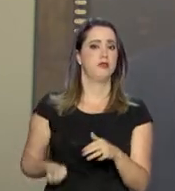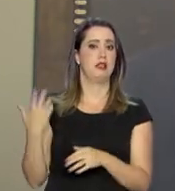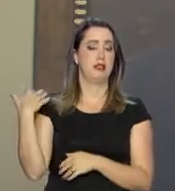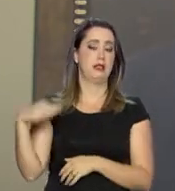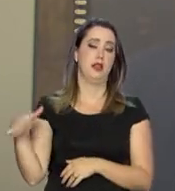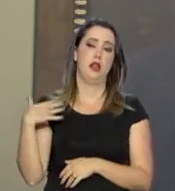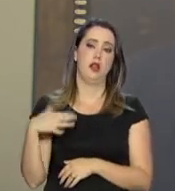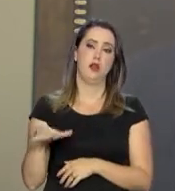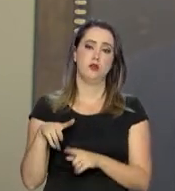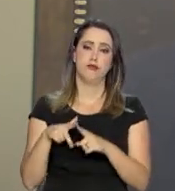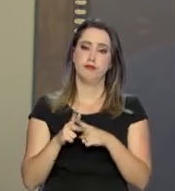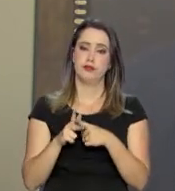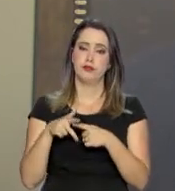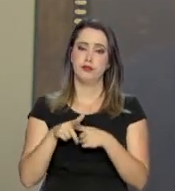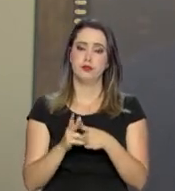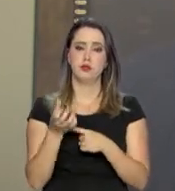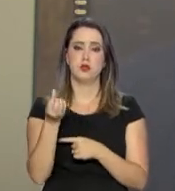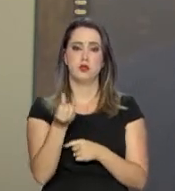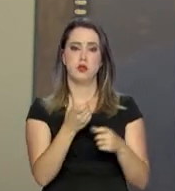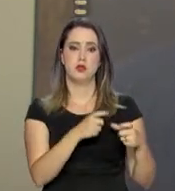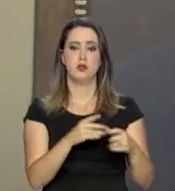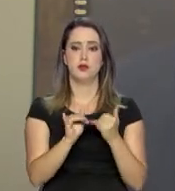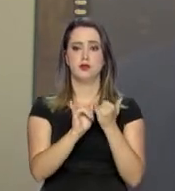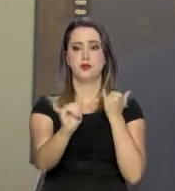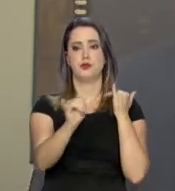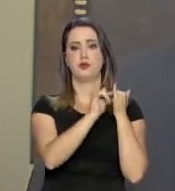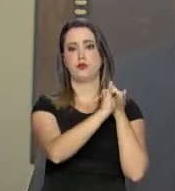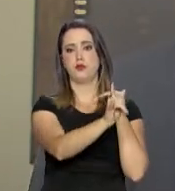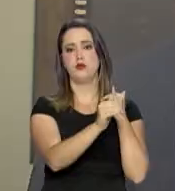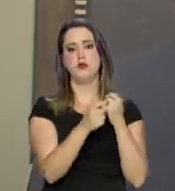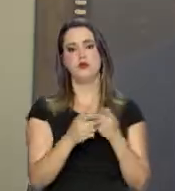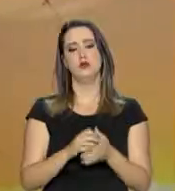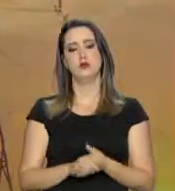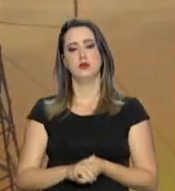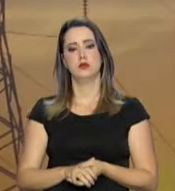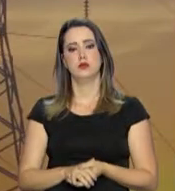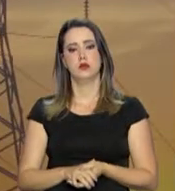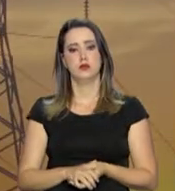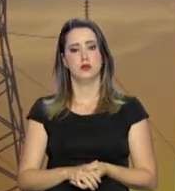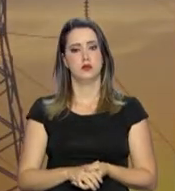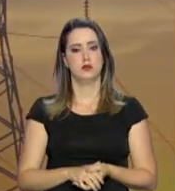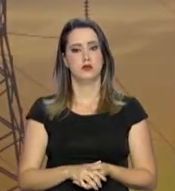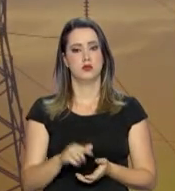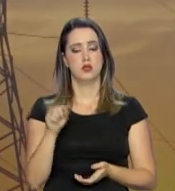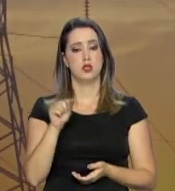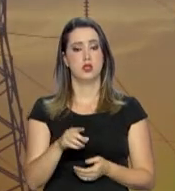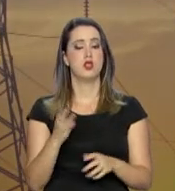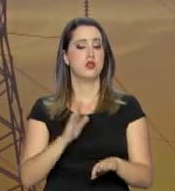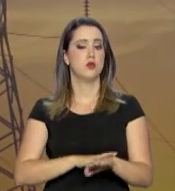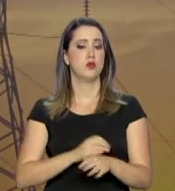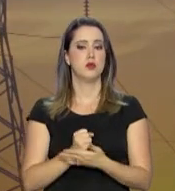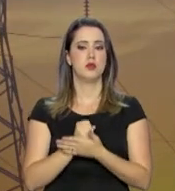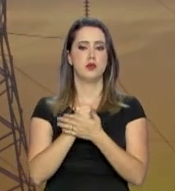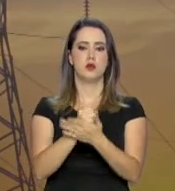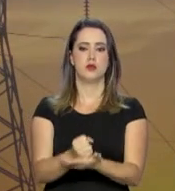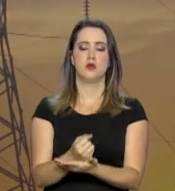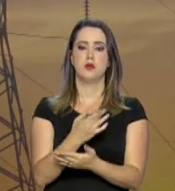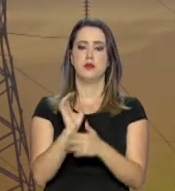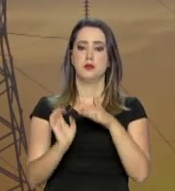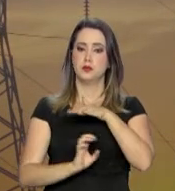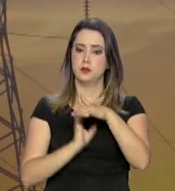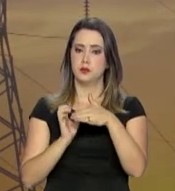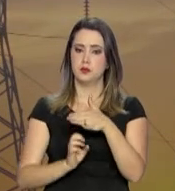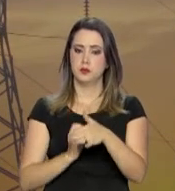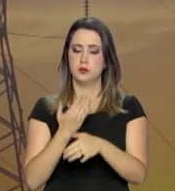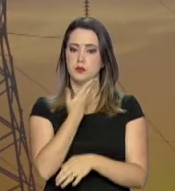manutenção de seis distribuidoras que não são eficientes. Nesta etapa, estão sendo oferecidas as empresas